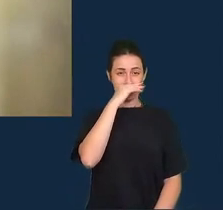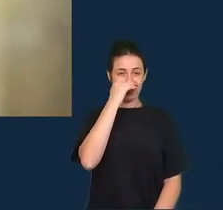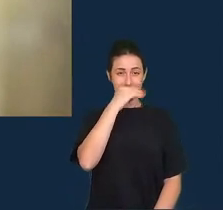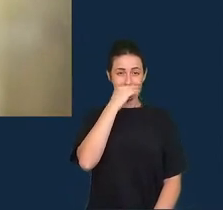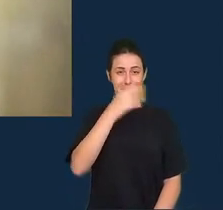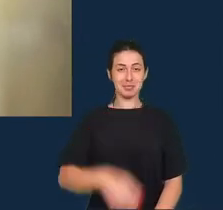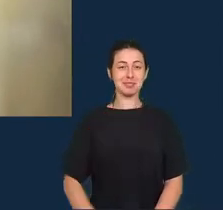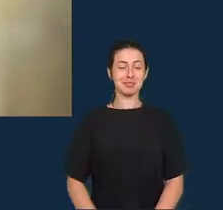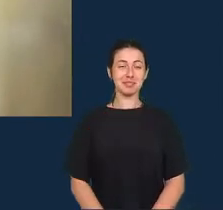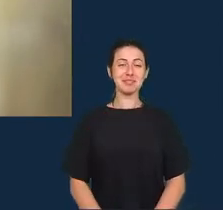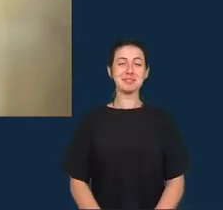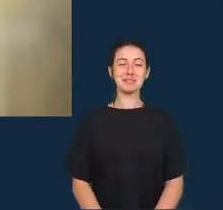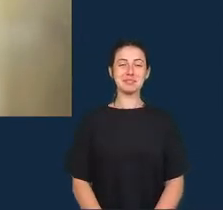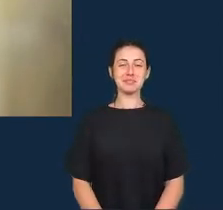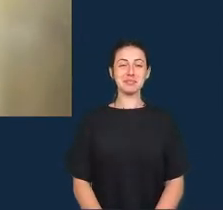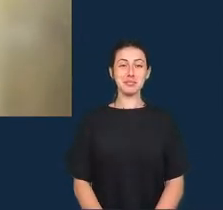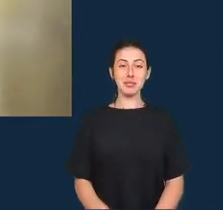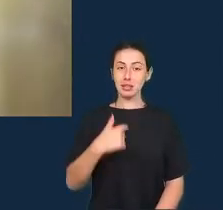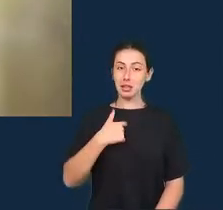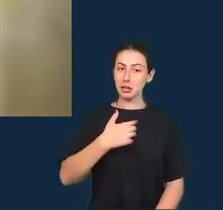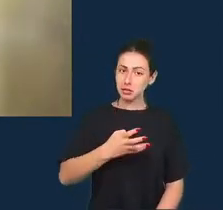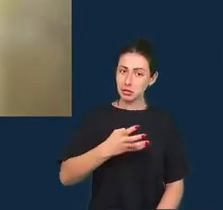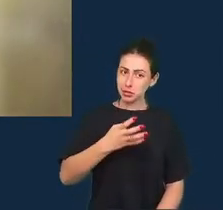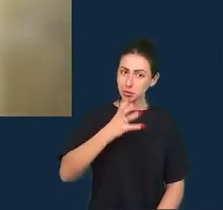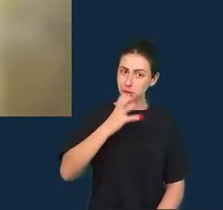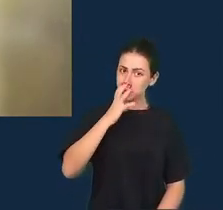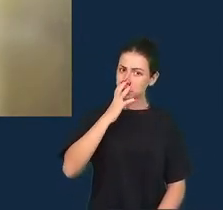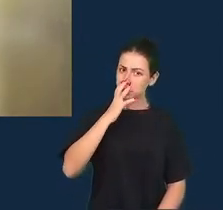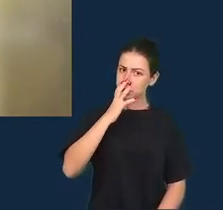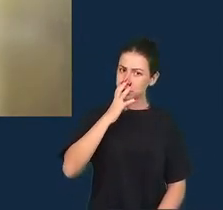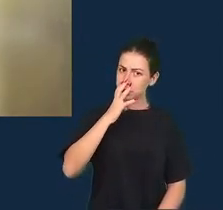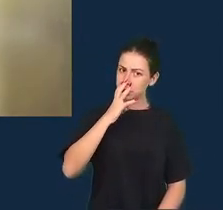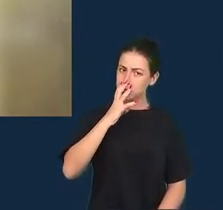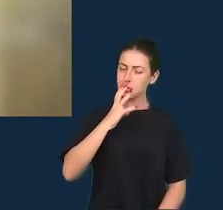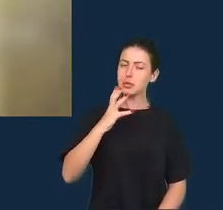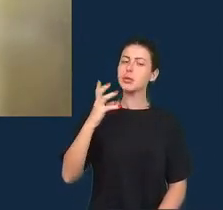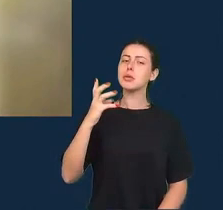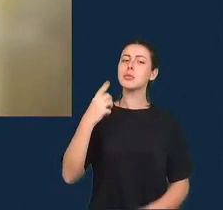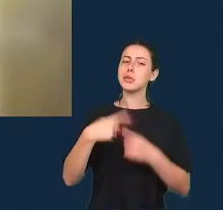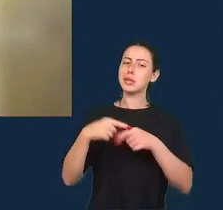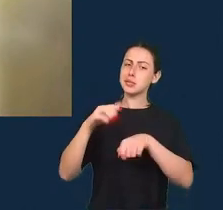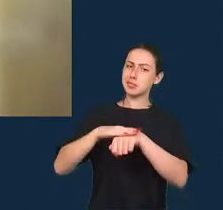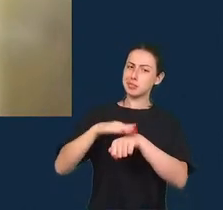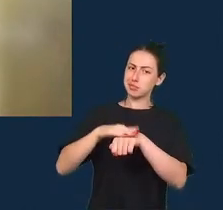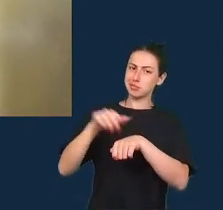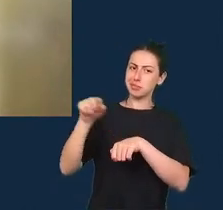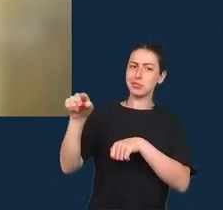me impressiona você Liliana se envolve nesse trabalho empírico